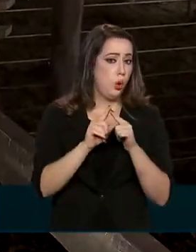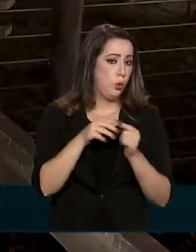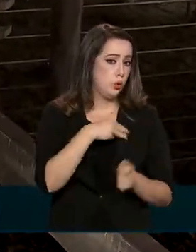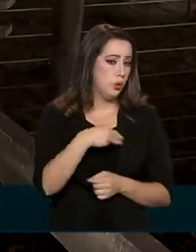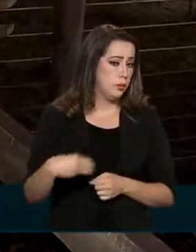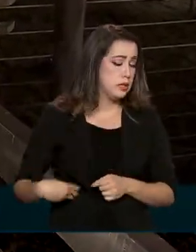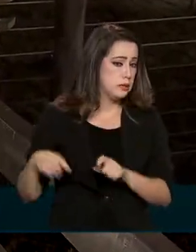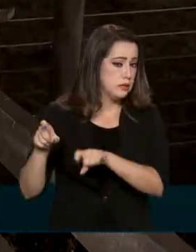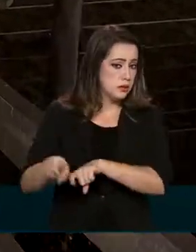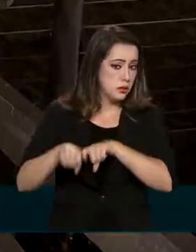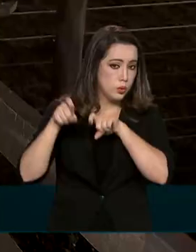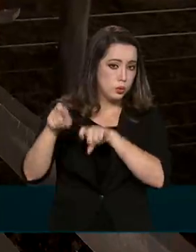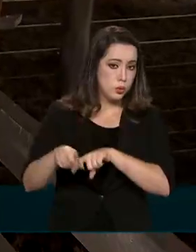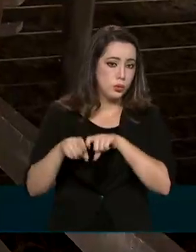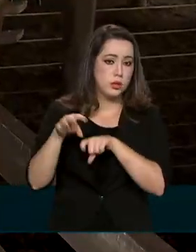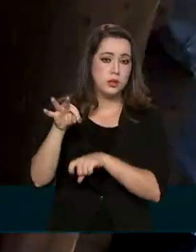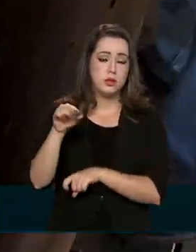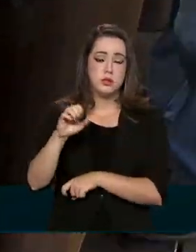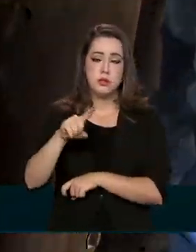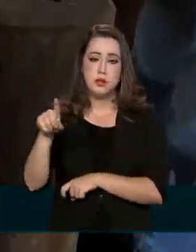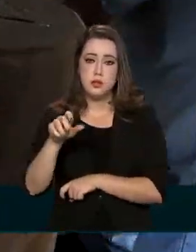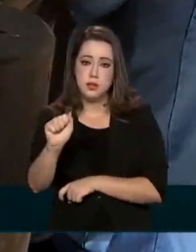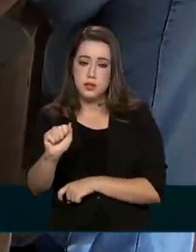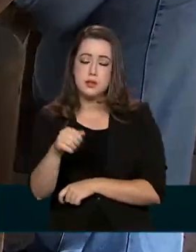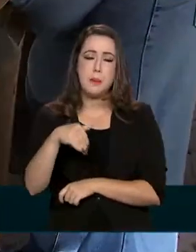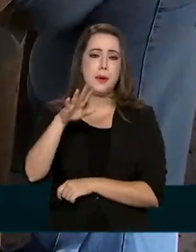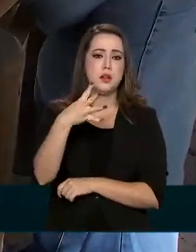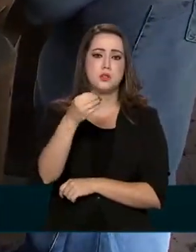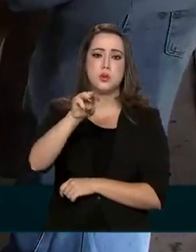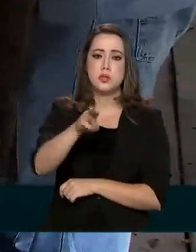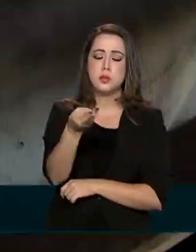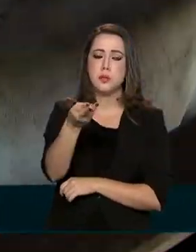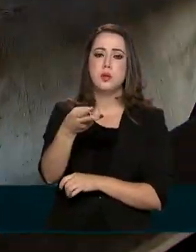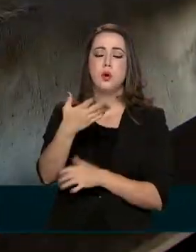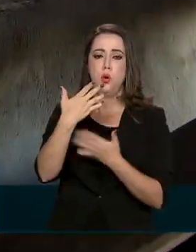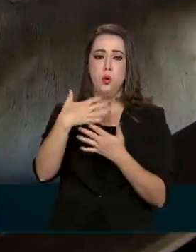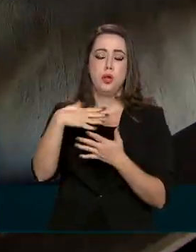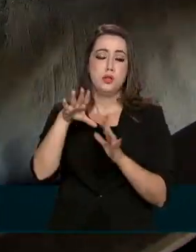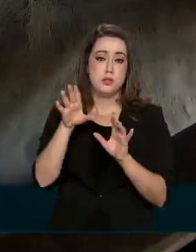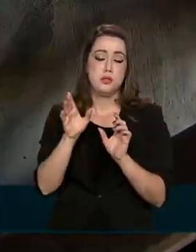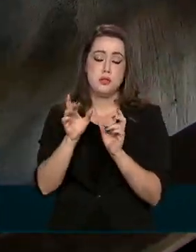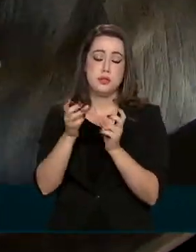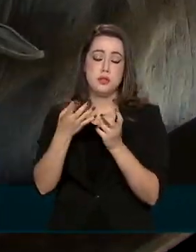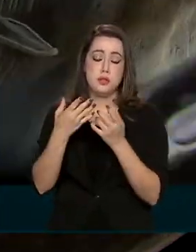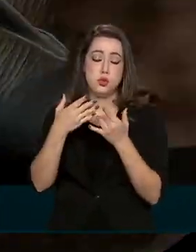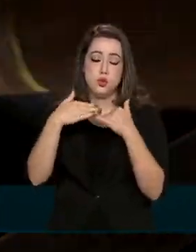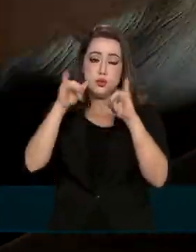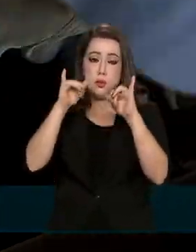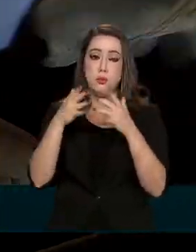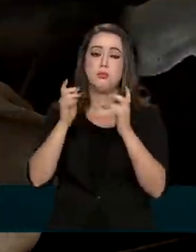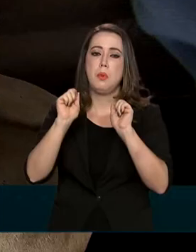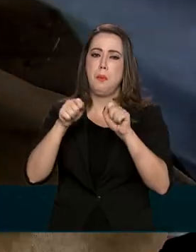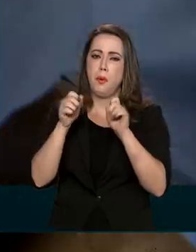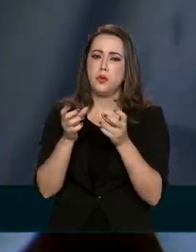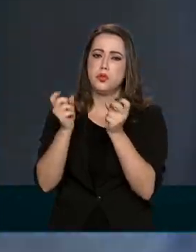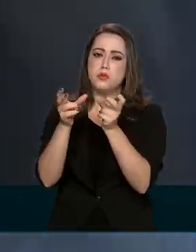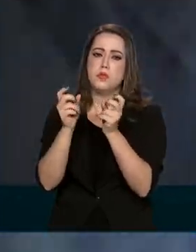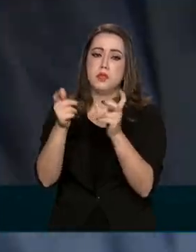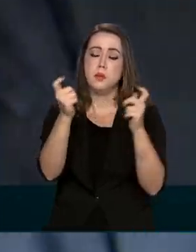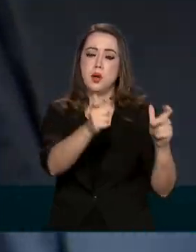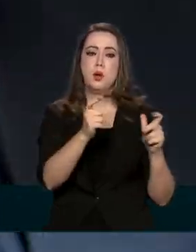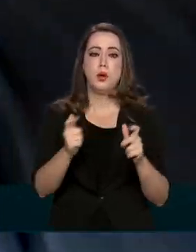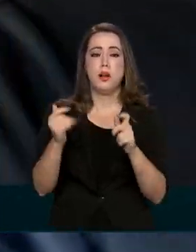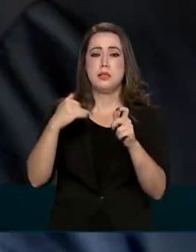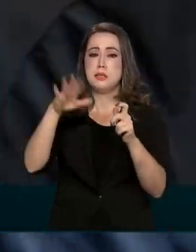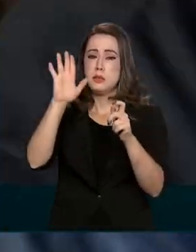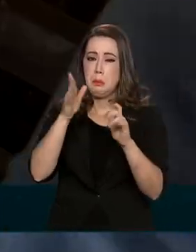Cristina, mais de 40 milhões de cabeças de gado estarão prontas para exportar para mercados mais exigentes. Esse é